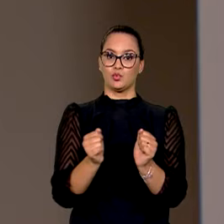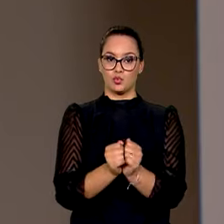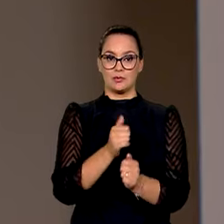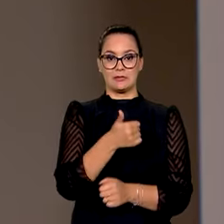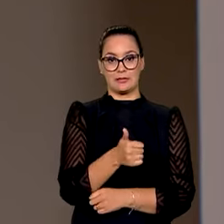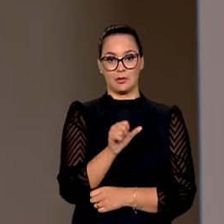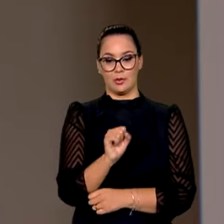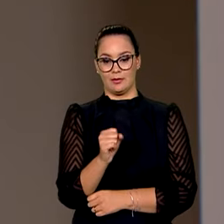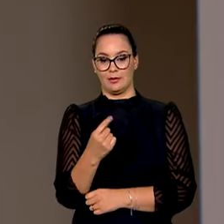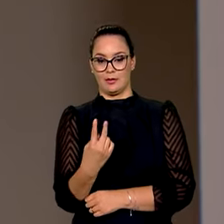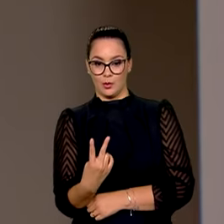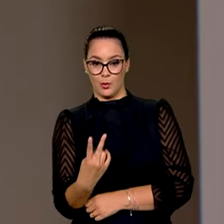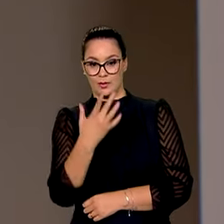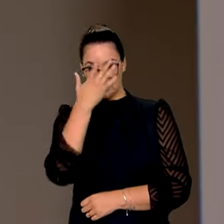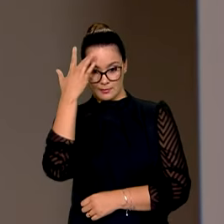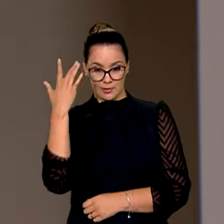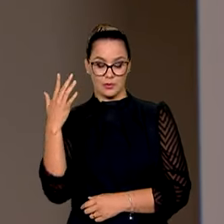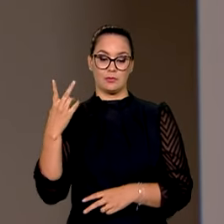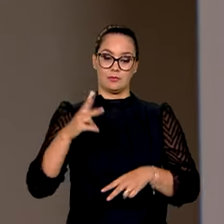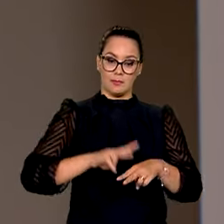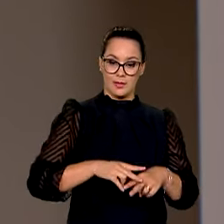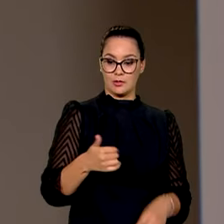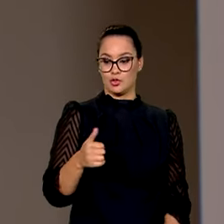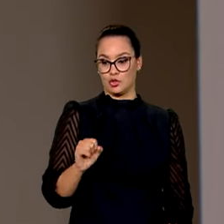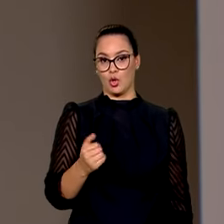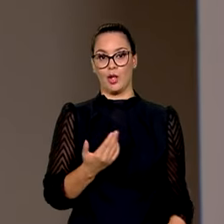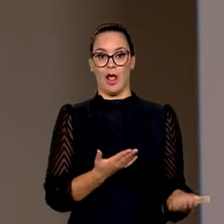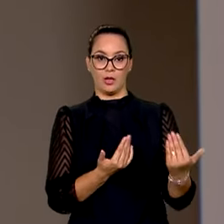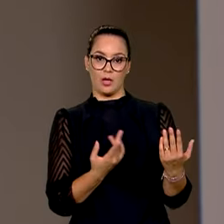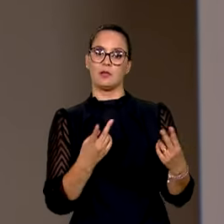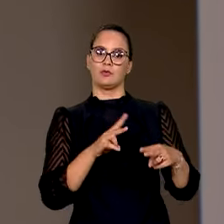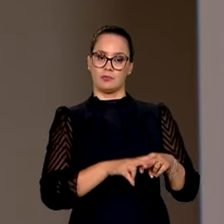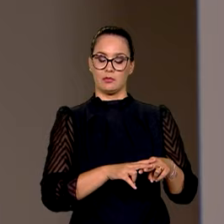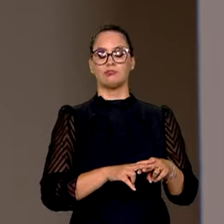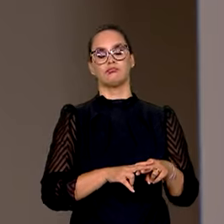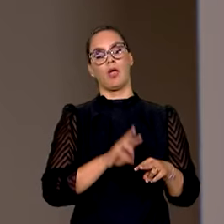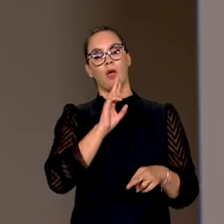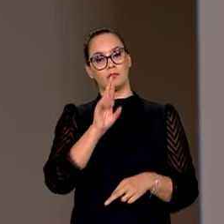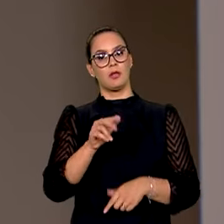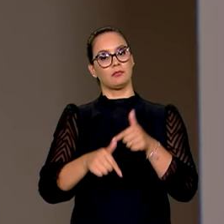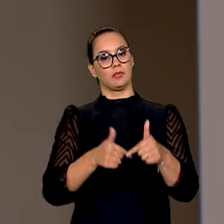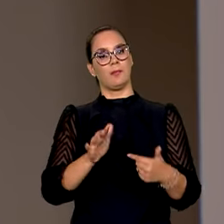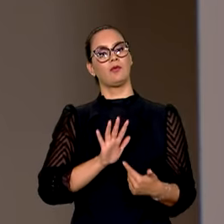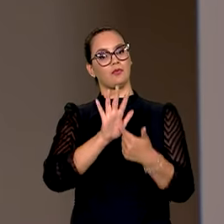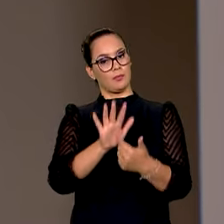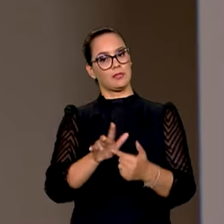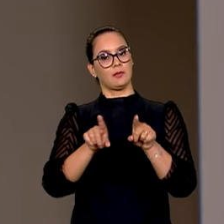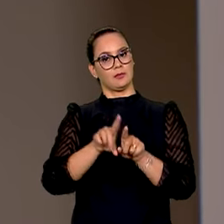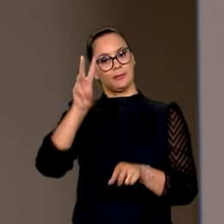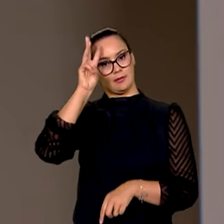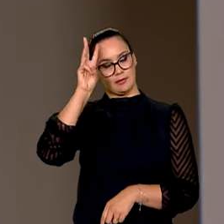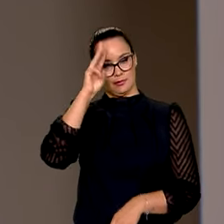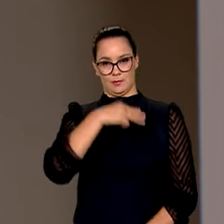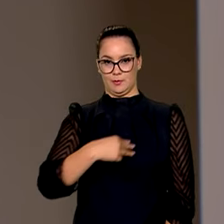182 presos e 18 adolescentes apreendidos. O balanço do trabalho também foi apresentado nesta terça-feira